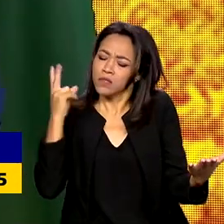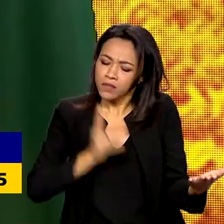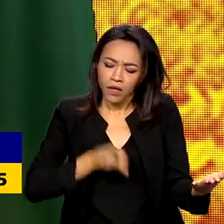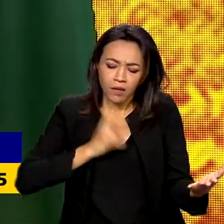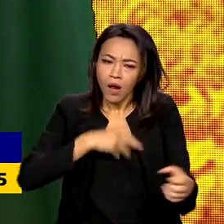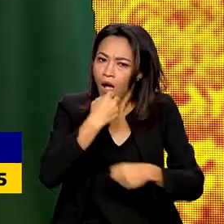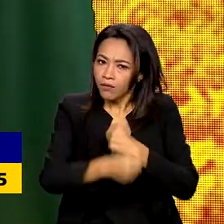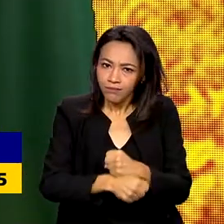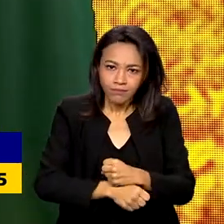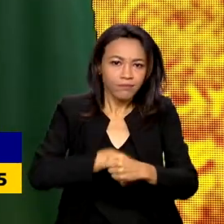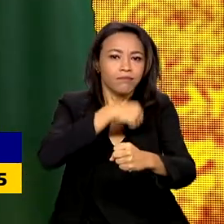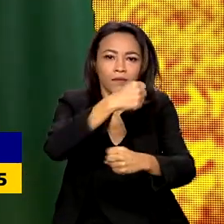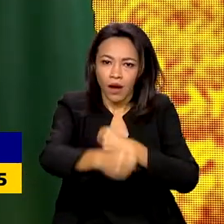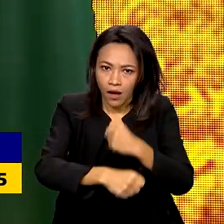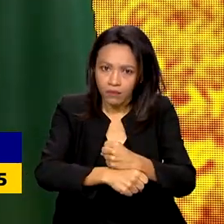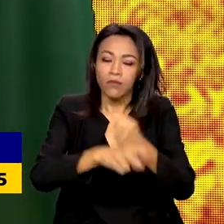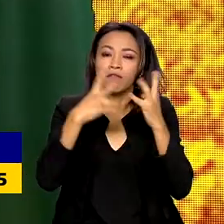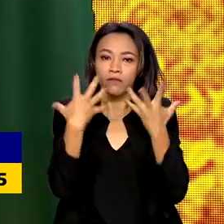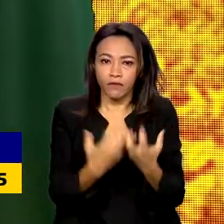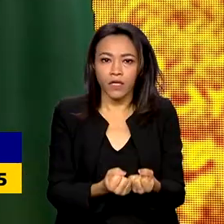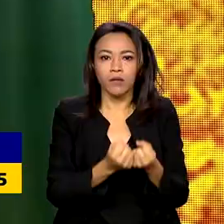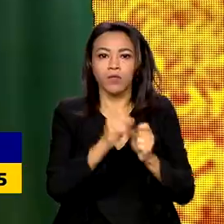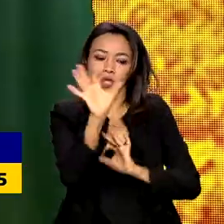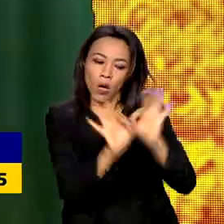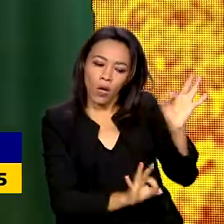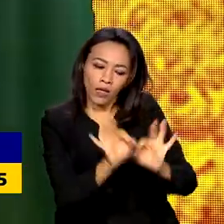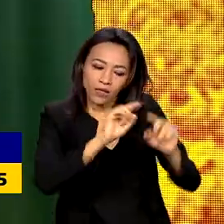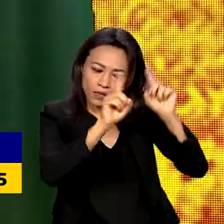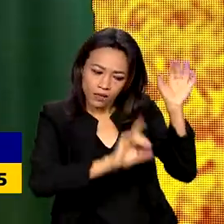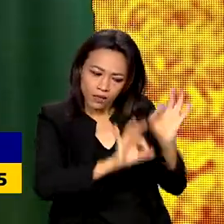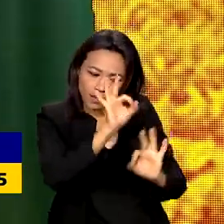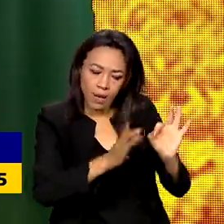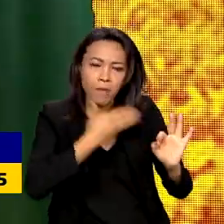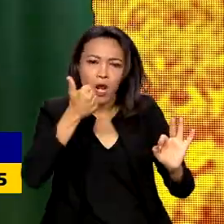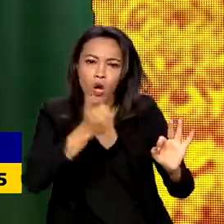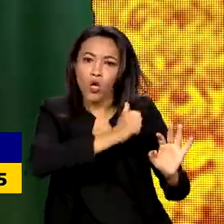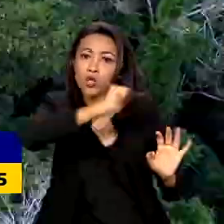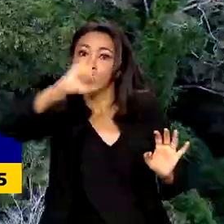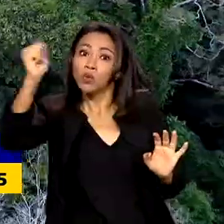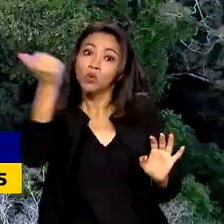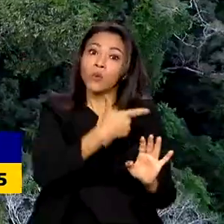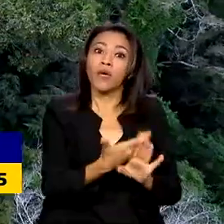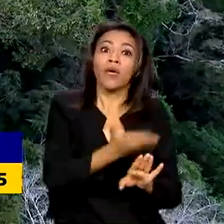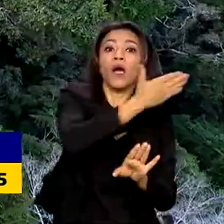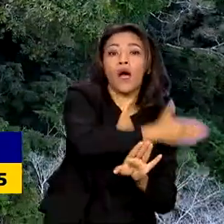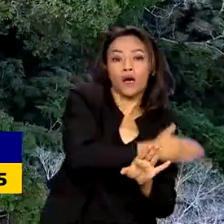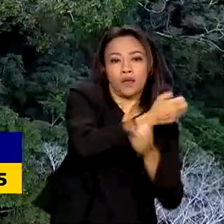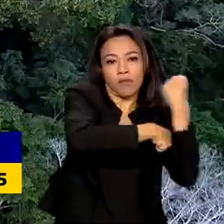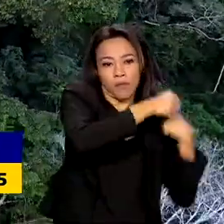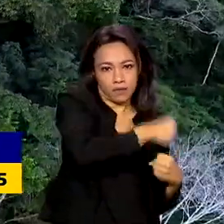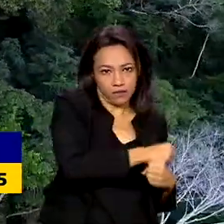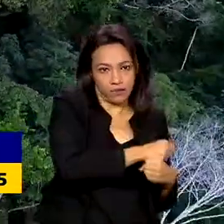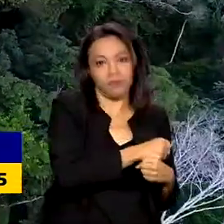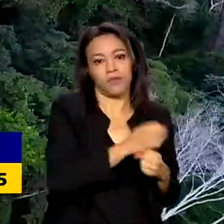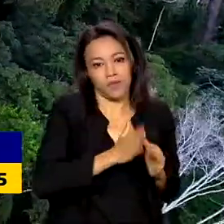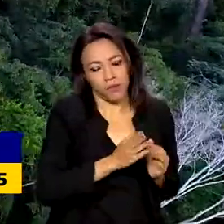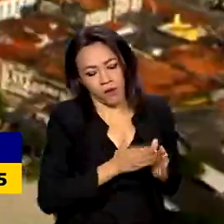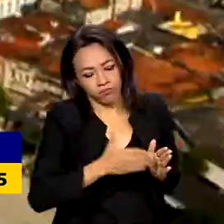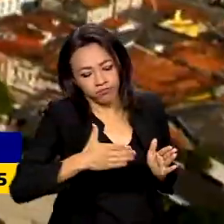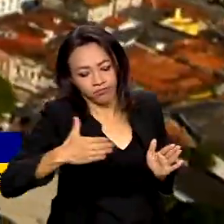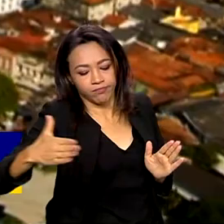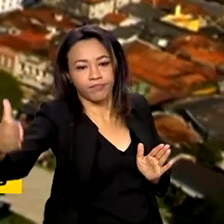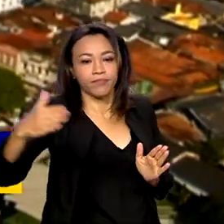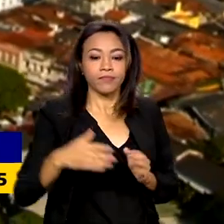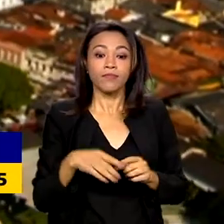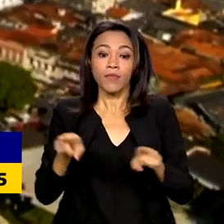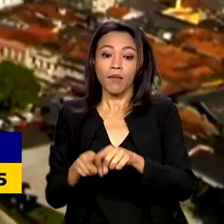a gente vai fazer planos melhores do que no ano anterior. E no meio ambiente, destaque para a